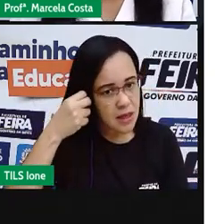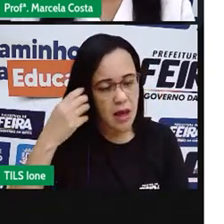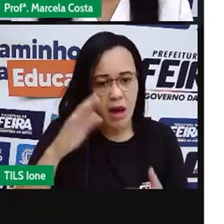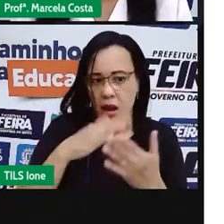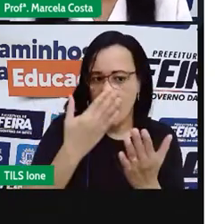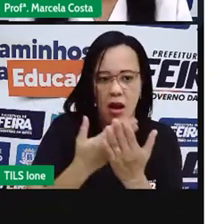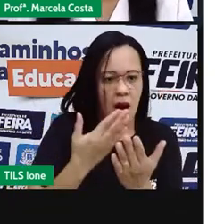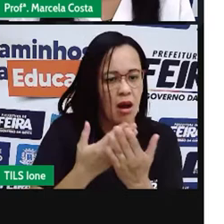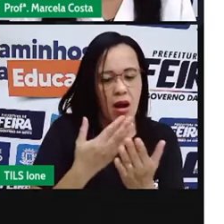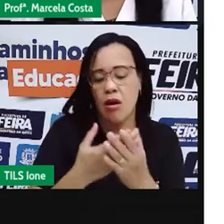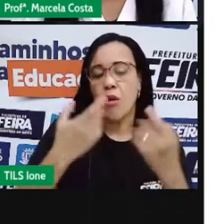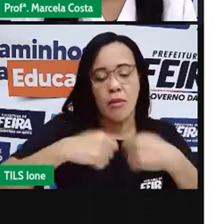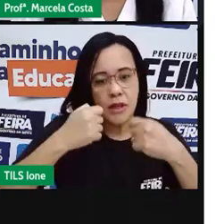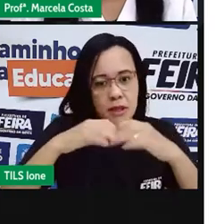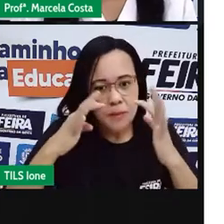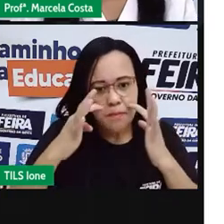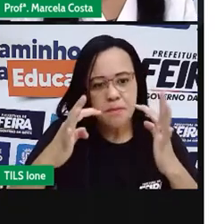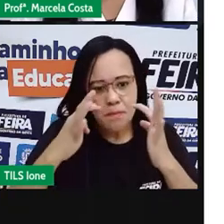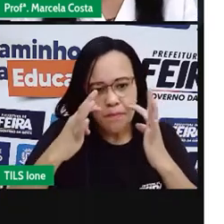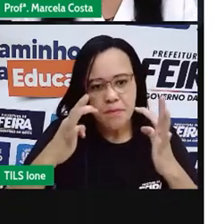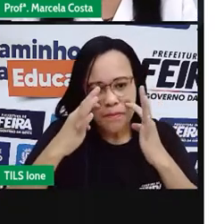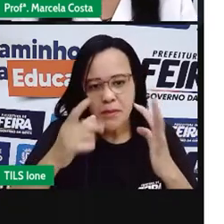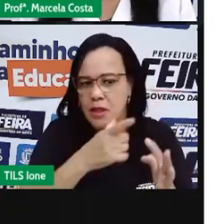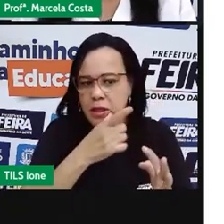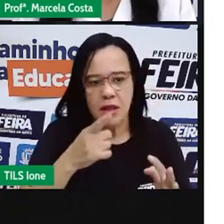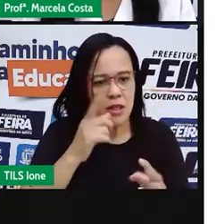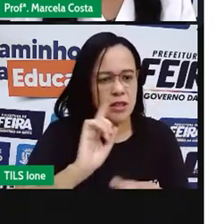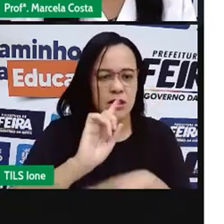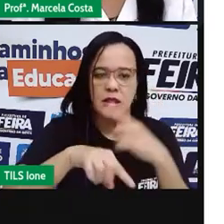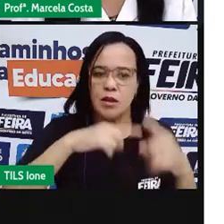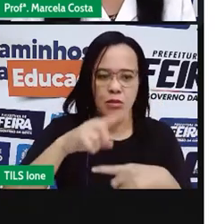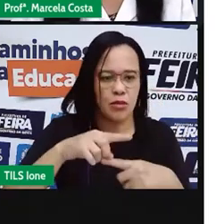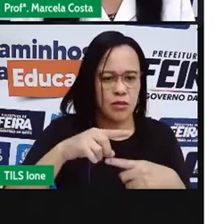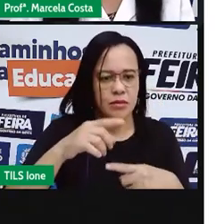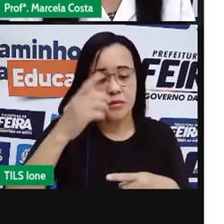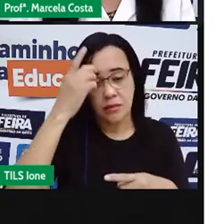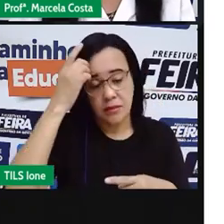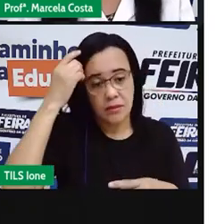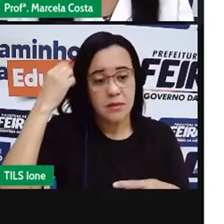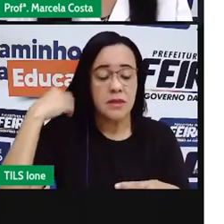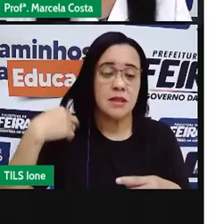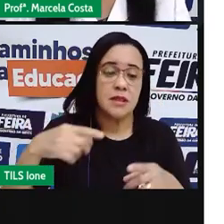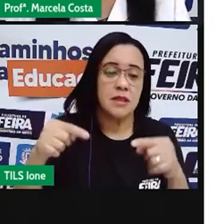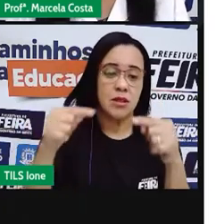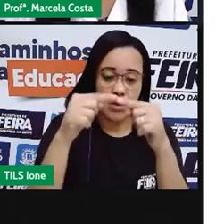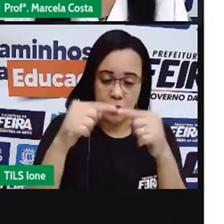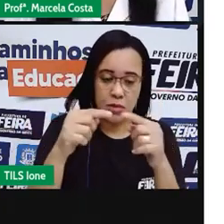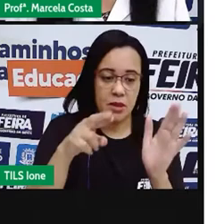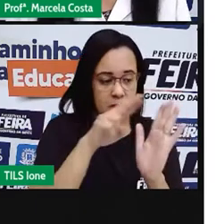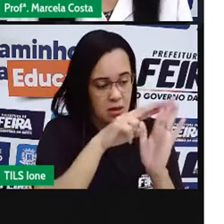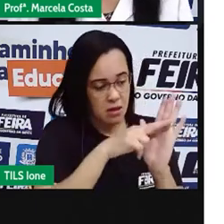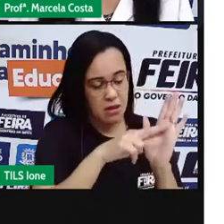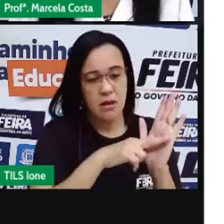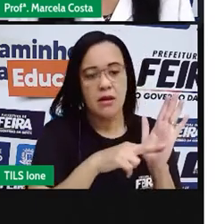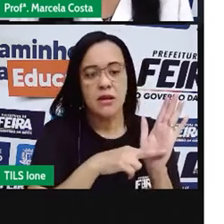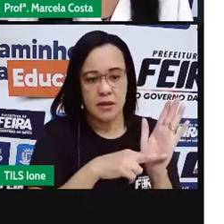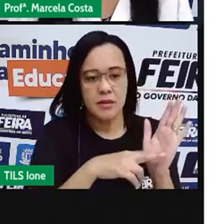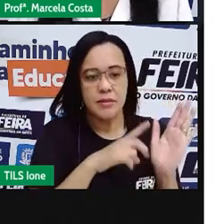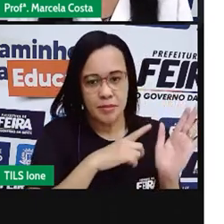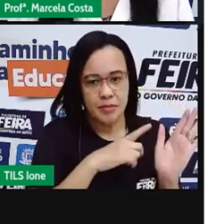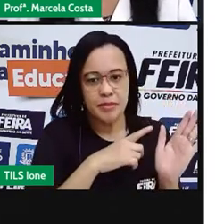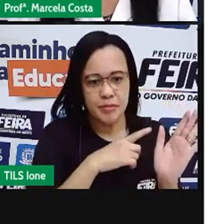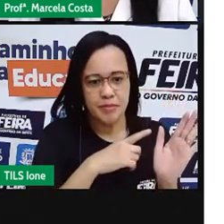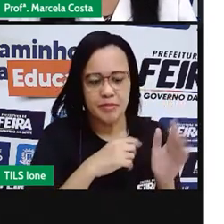tenta guardar o momento, e isso? Eu sou algumas das negras. E nas praças, nos